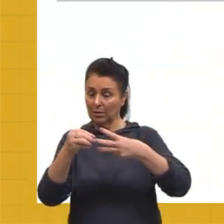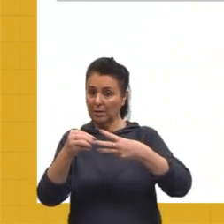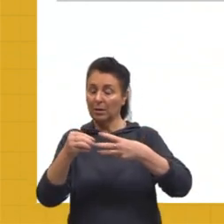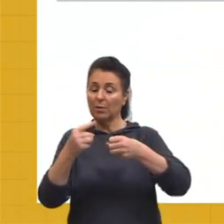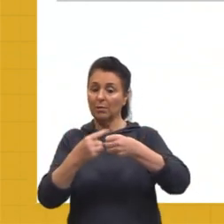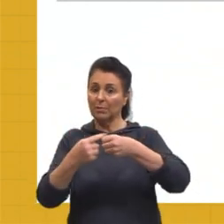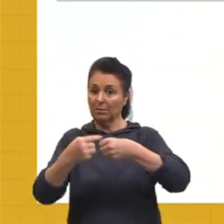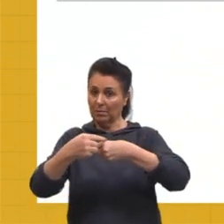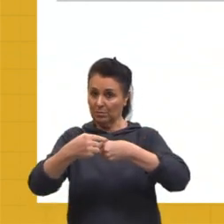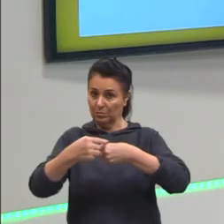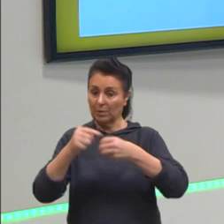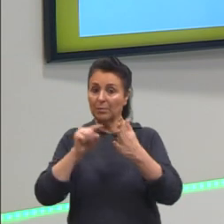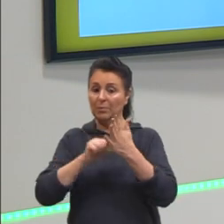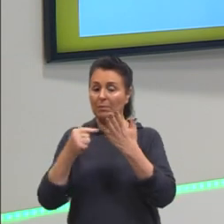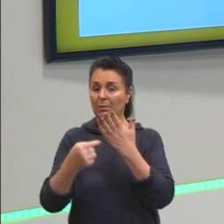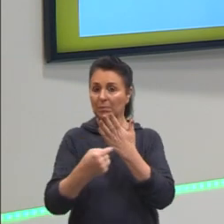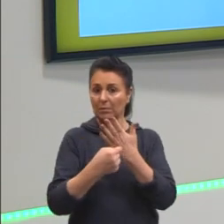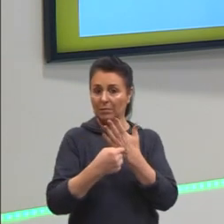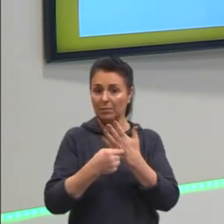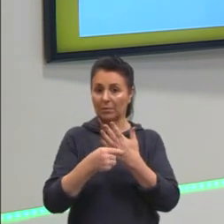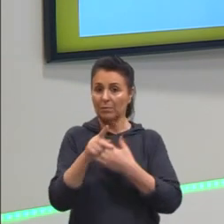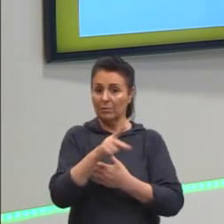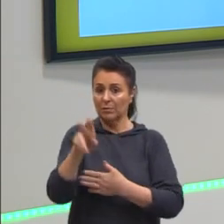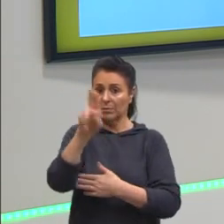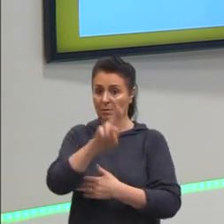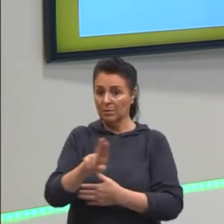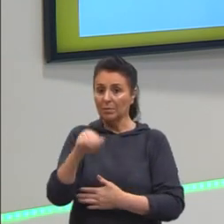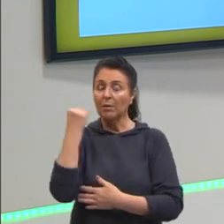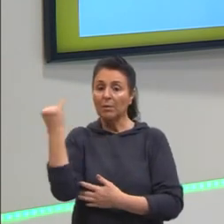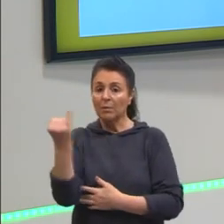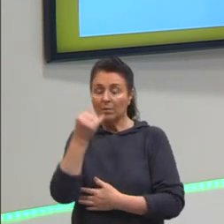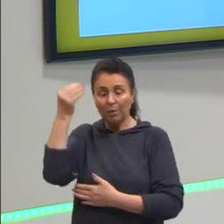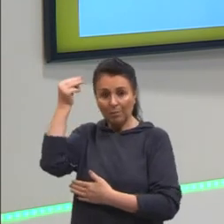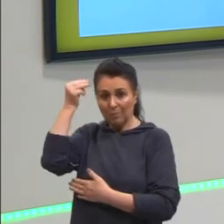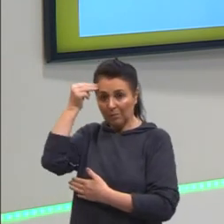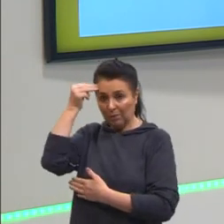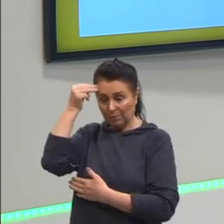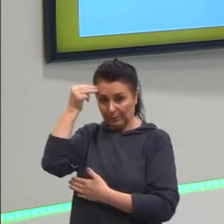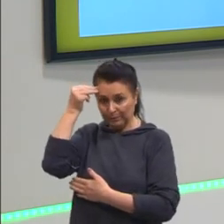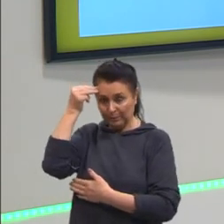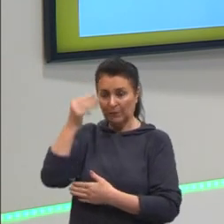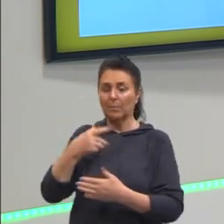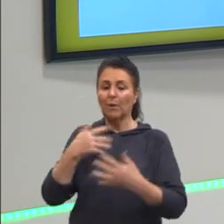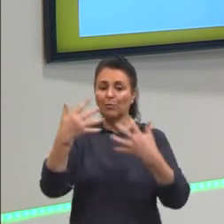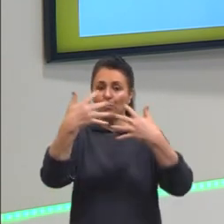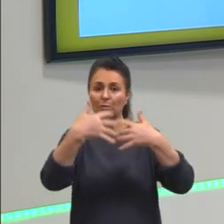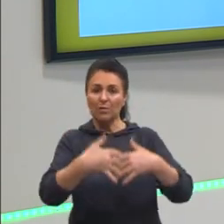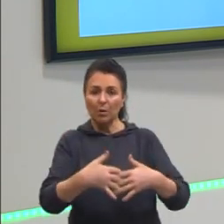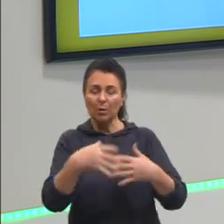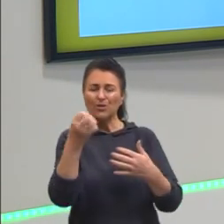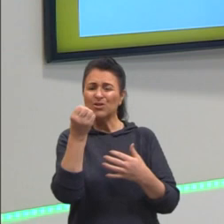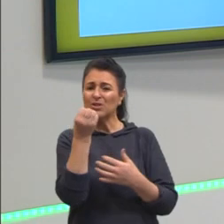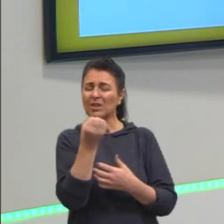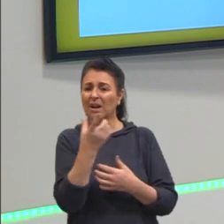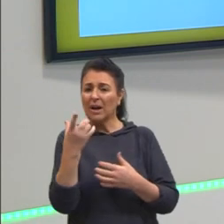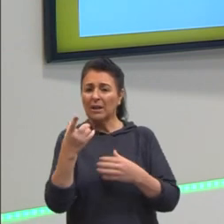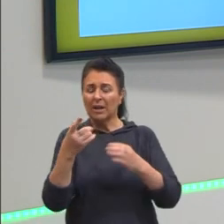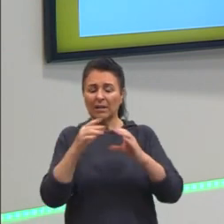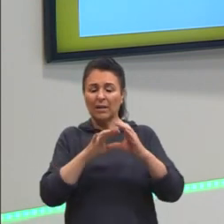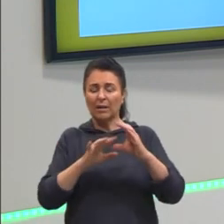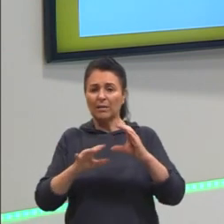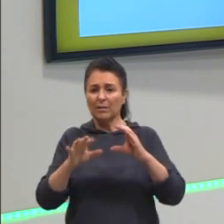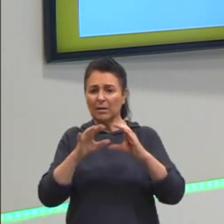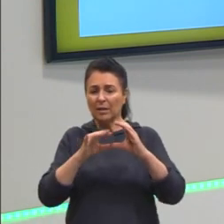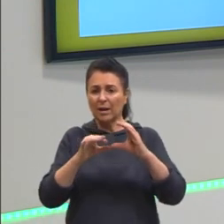e poder gravar melhor as funções. Que são bem importantes vocês terem em mente as funções de cada organela, tá? Sempre, gente, olha,